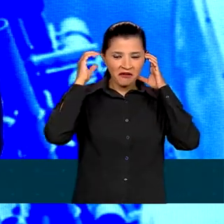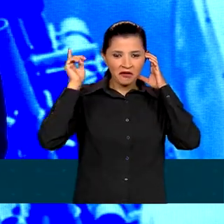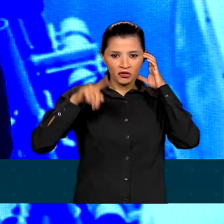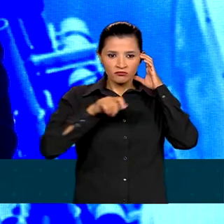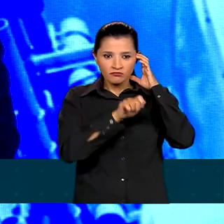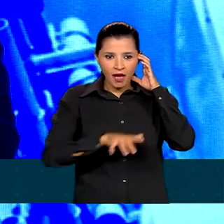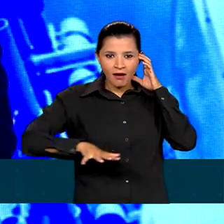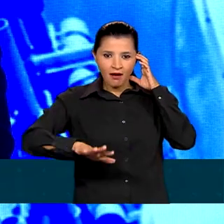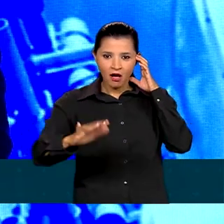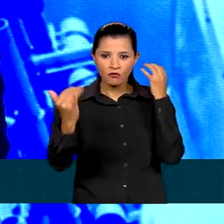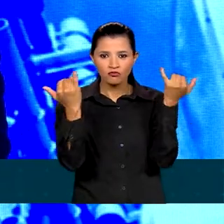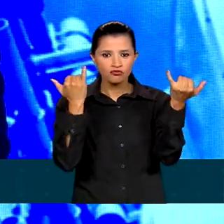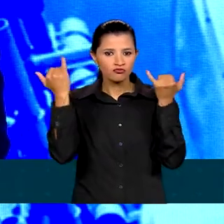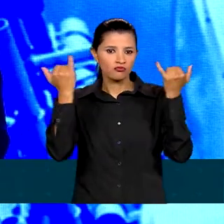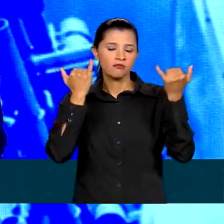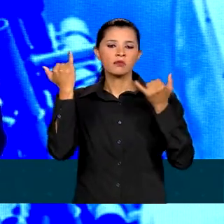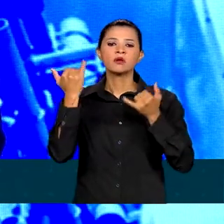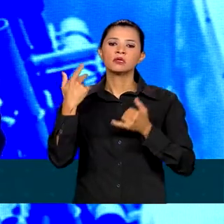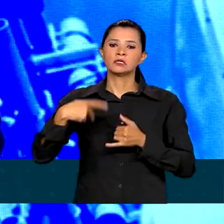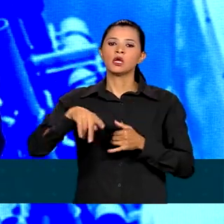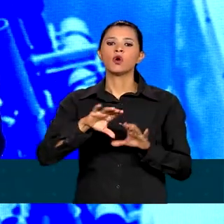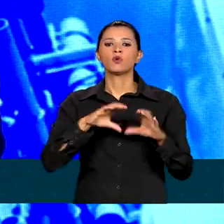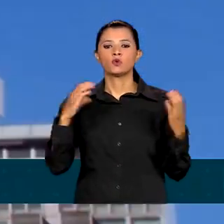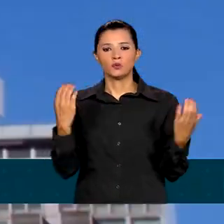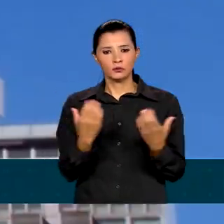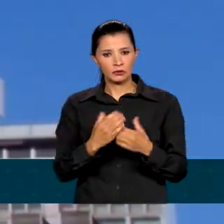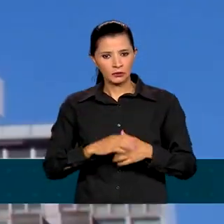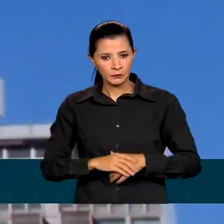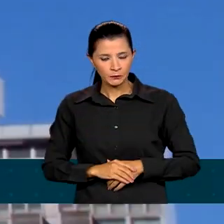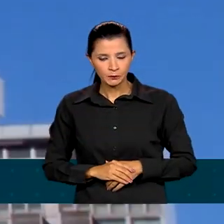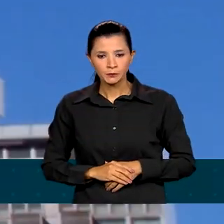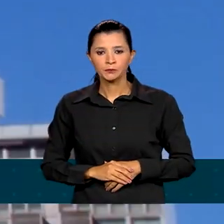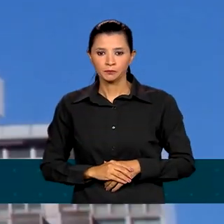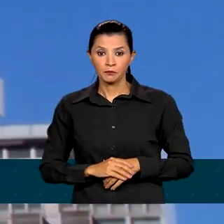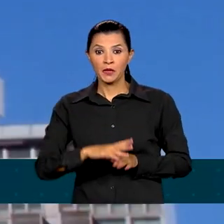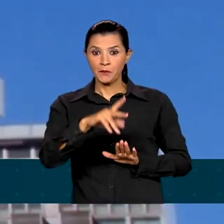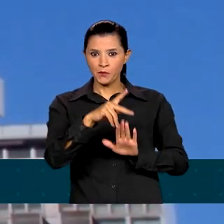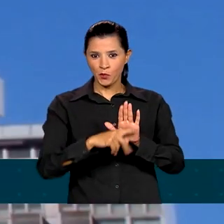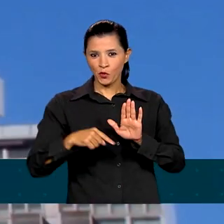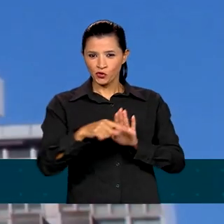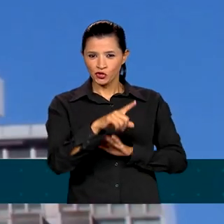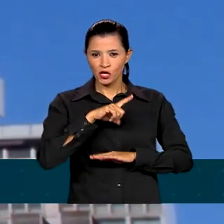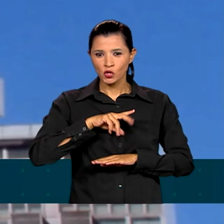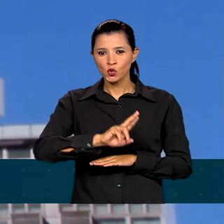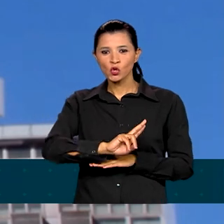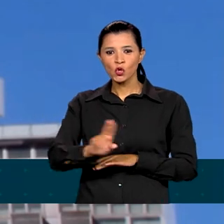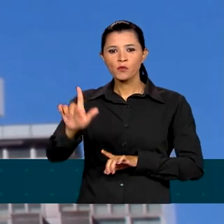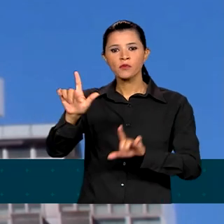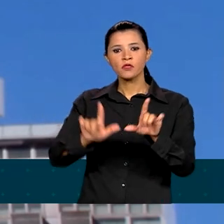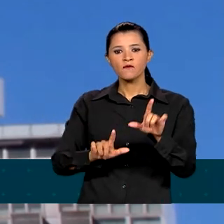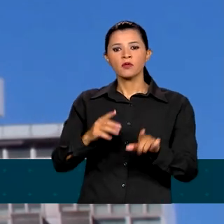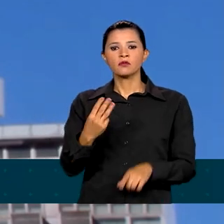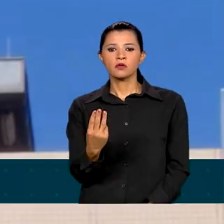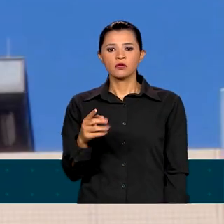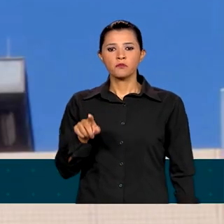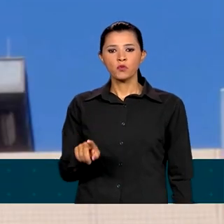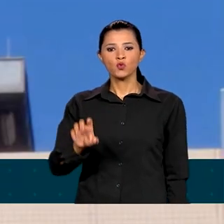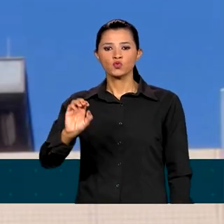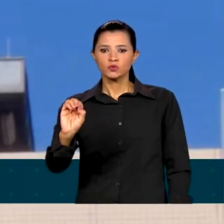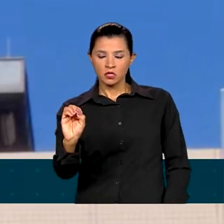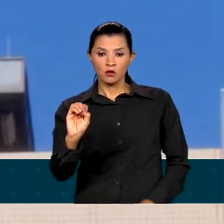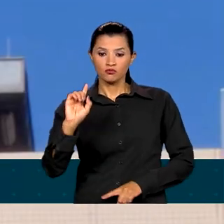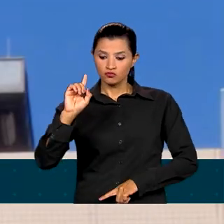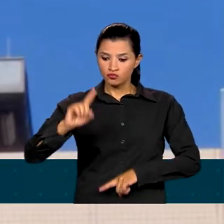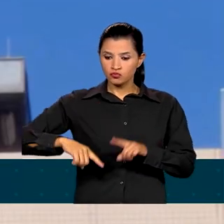disseminação de informação nas comunidades. O grande projeto, no entanto, é a chamada TV 3.0, uma